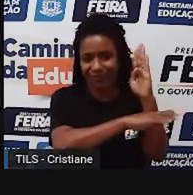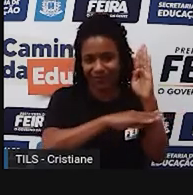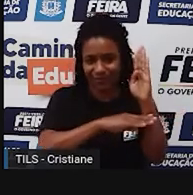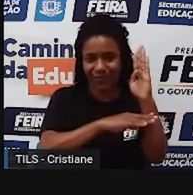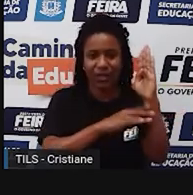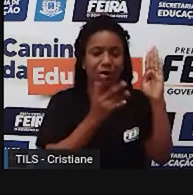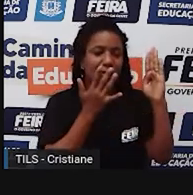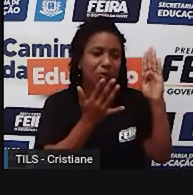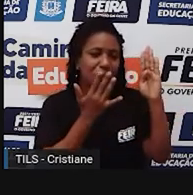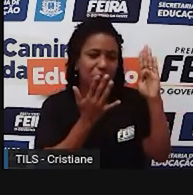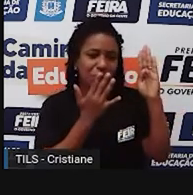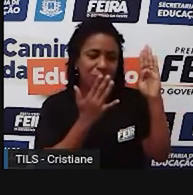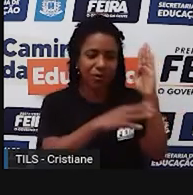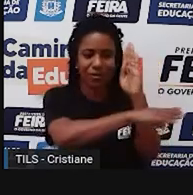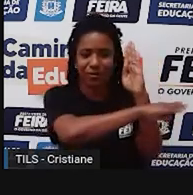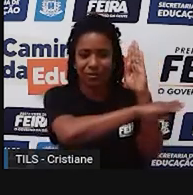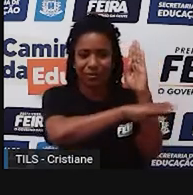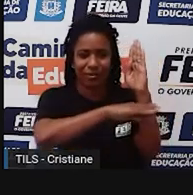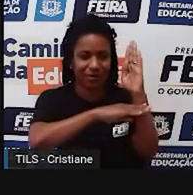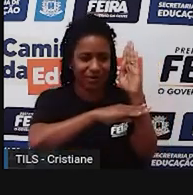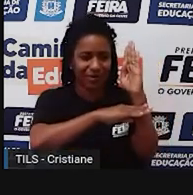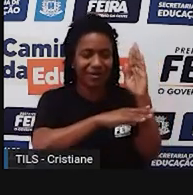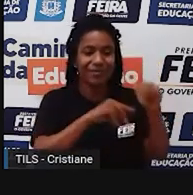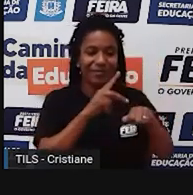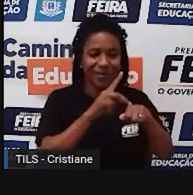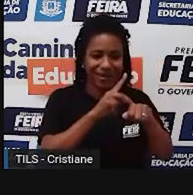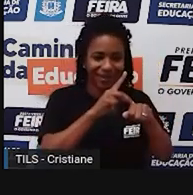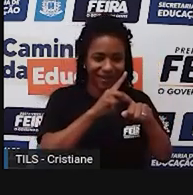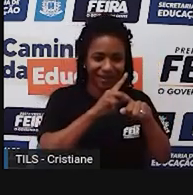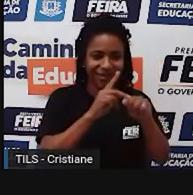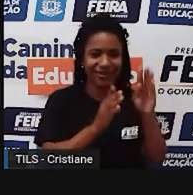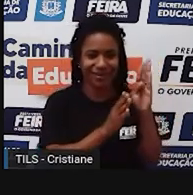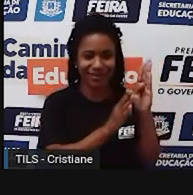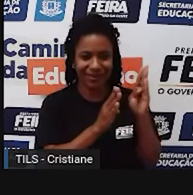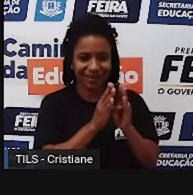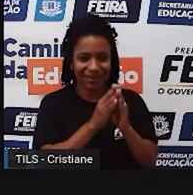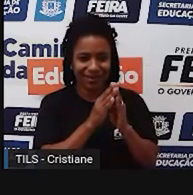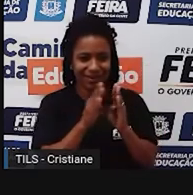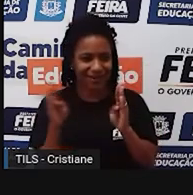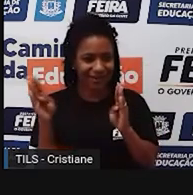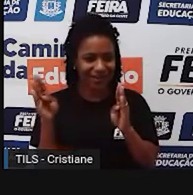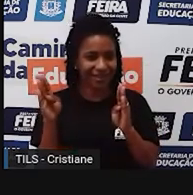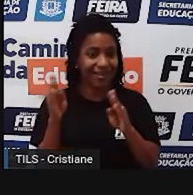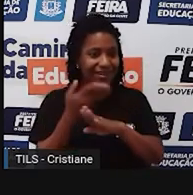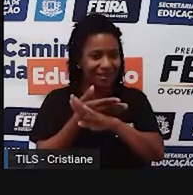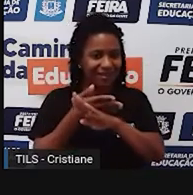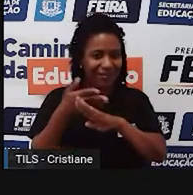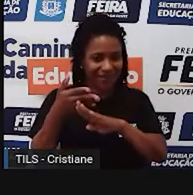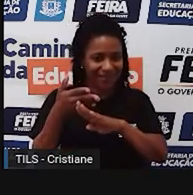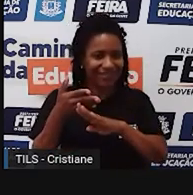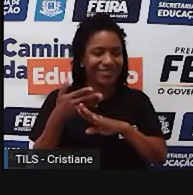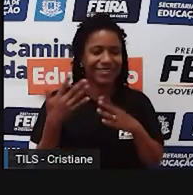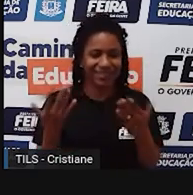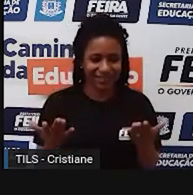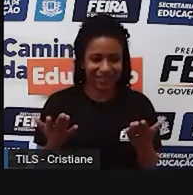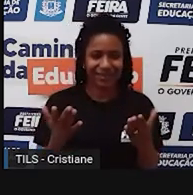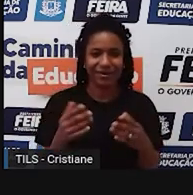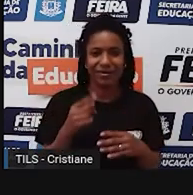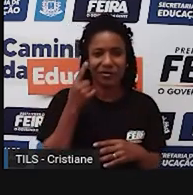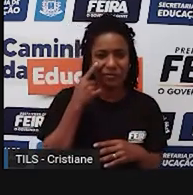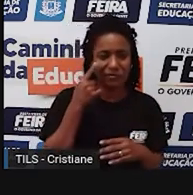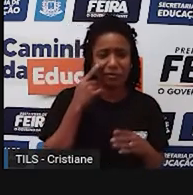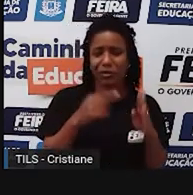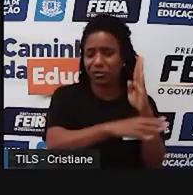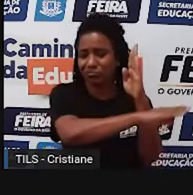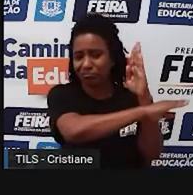pintadinho o primeiro centímetro de preto, o segundo centímetro de branco, para a gente diferenciar. Mas não tem problema, eu poderia traçar uma linha